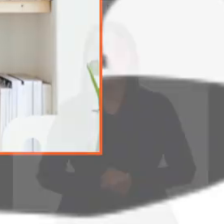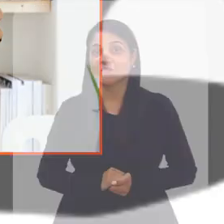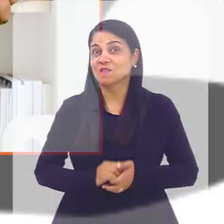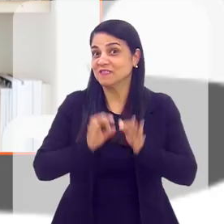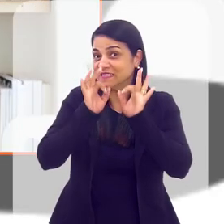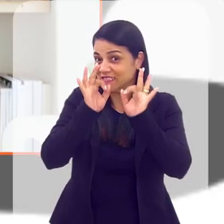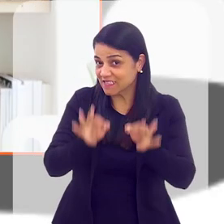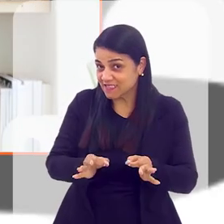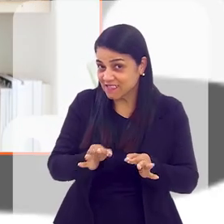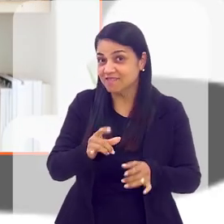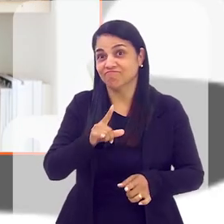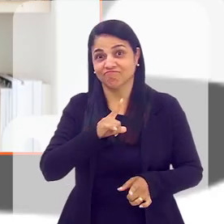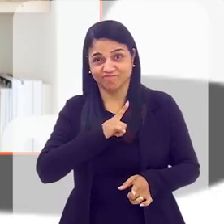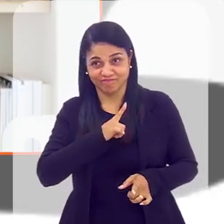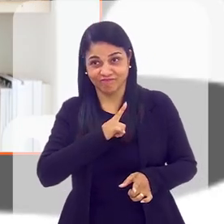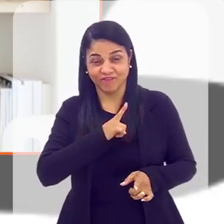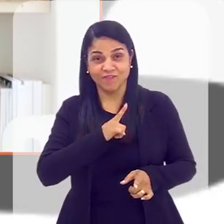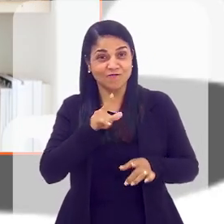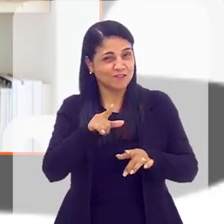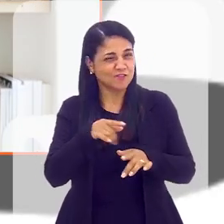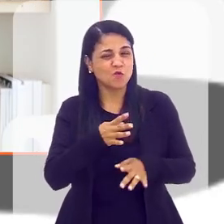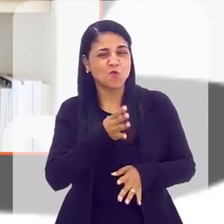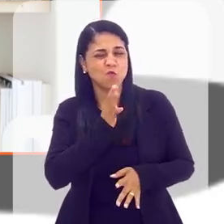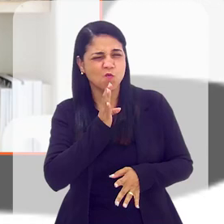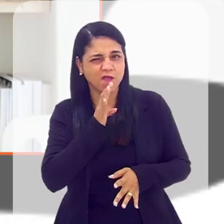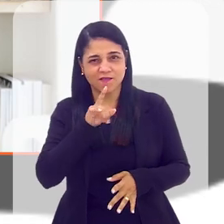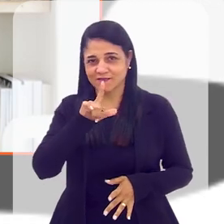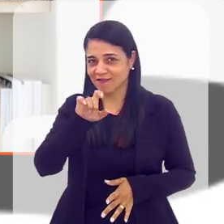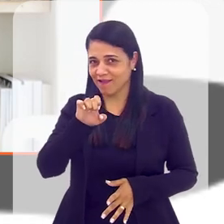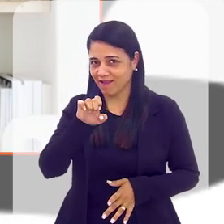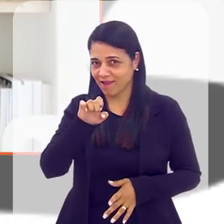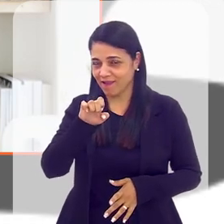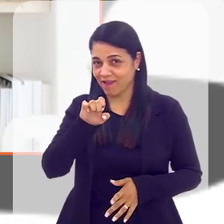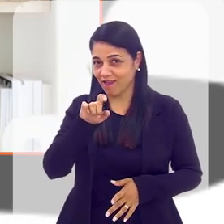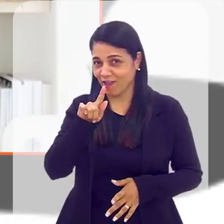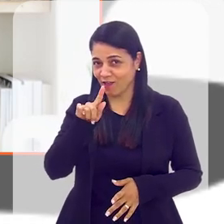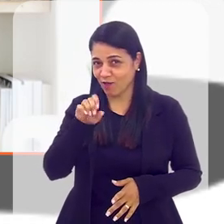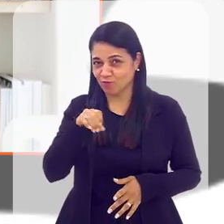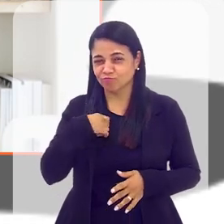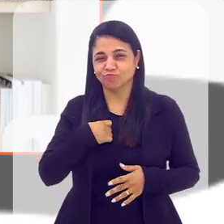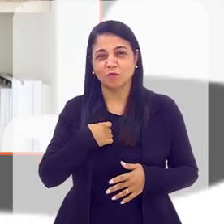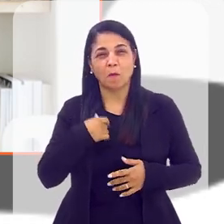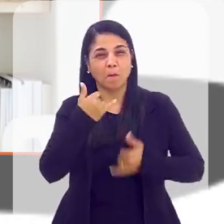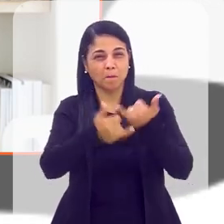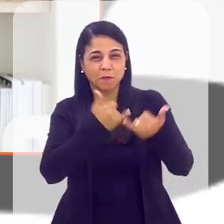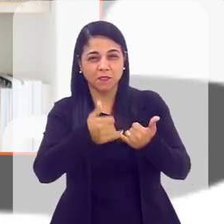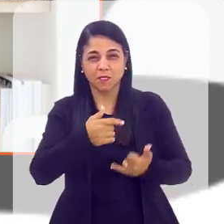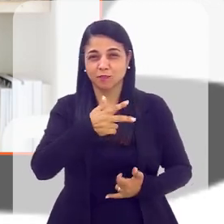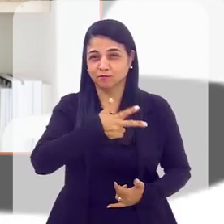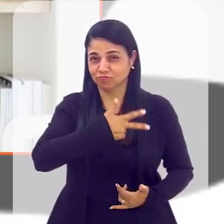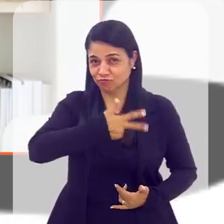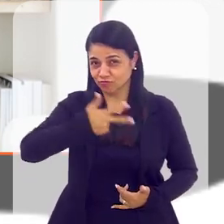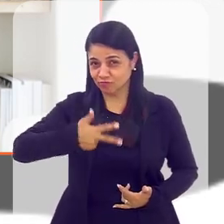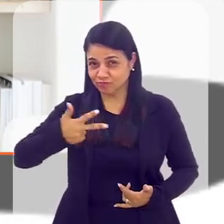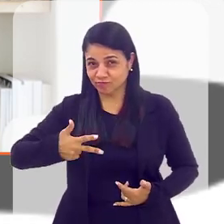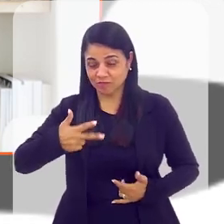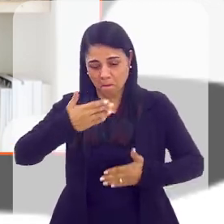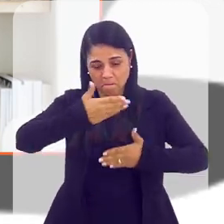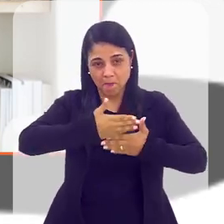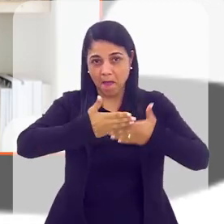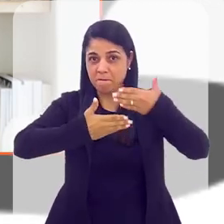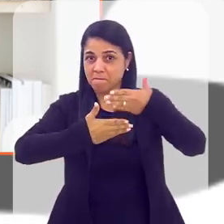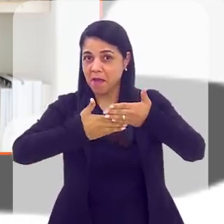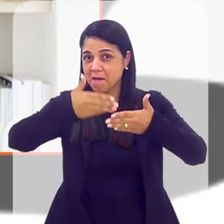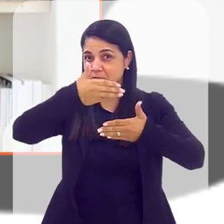Eu tenho certeza que você está familiarizado com o Lego, esse brinquedo dinamarquês cujas peças podem ser montadas